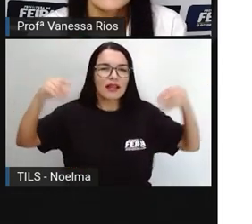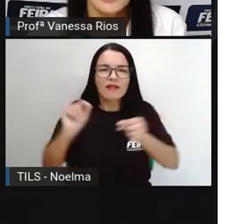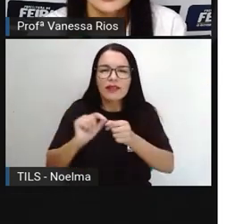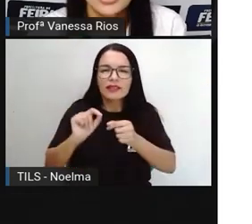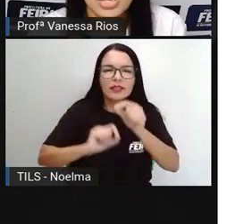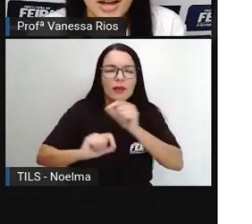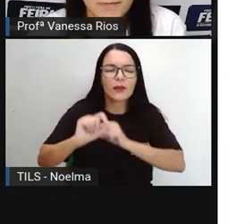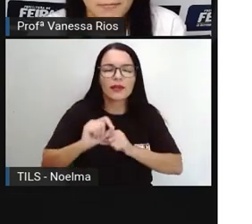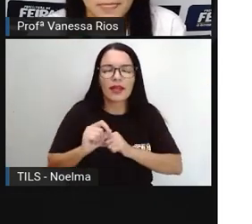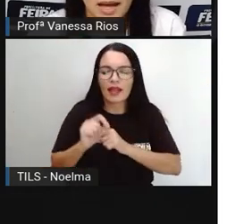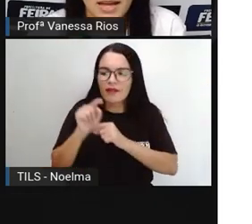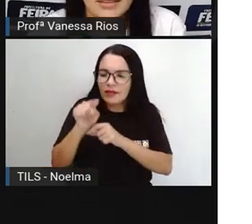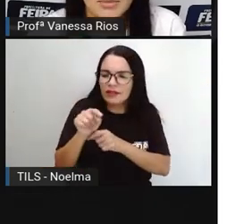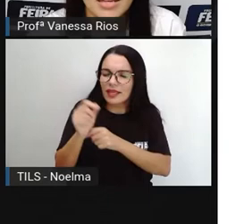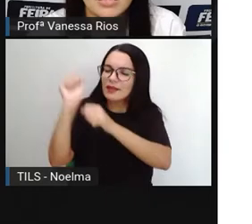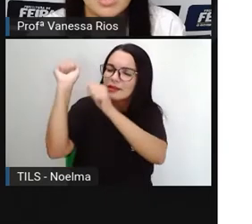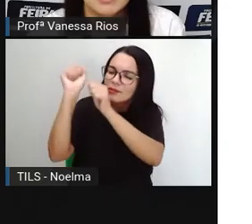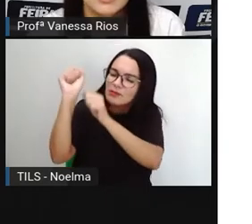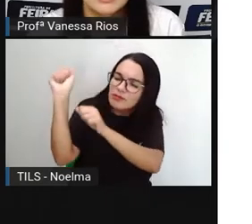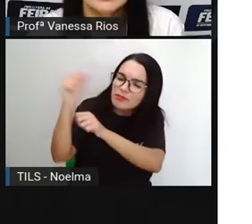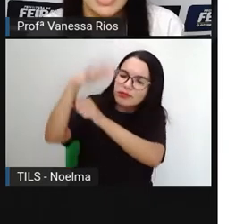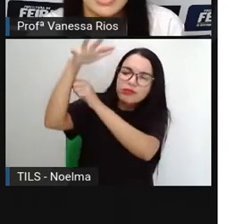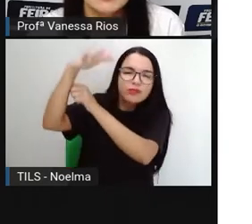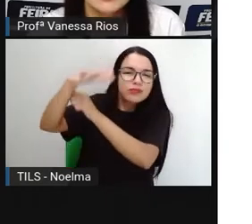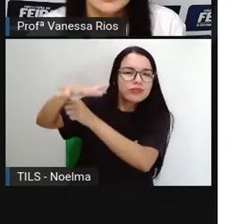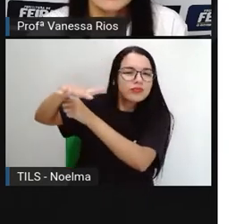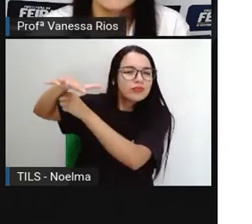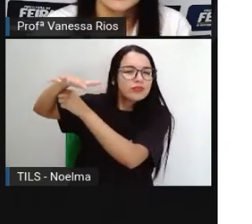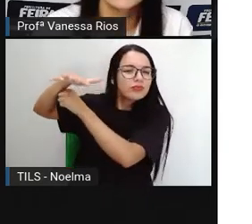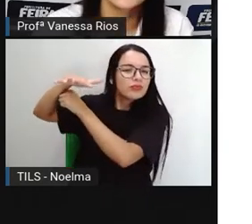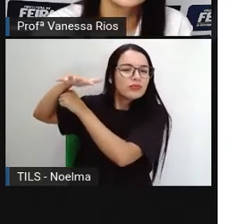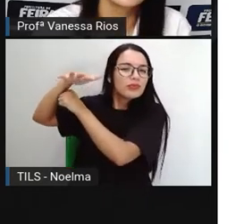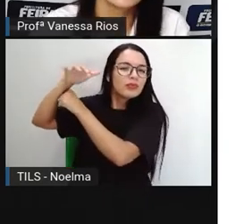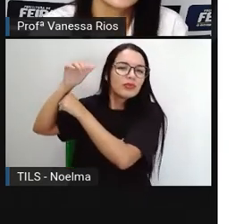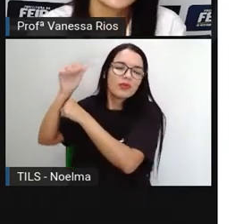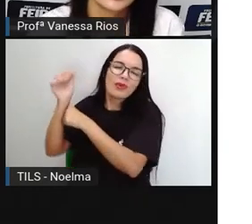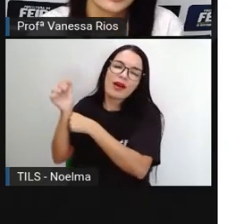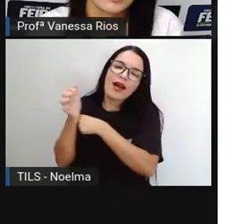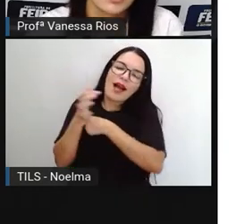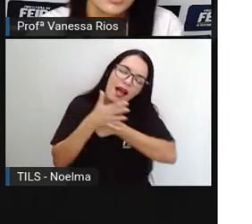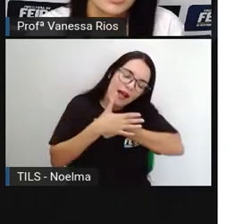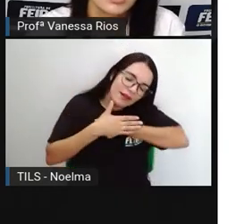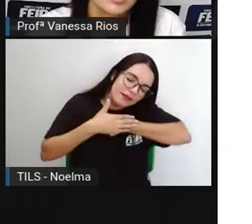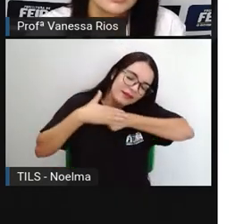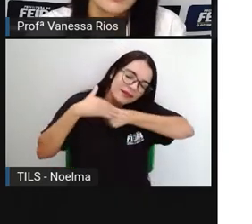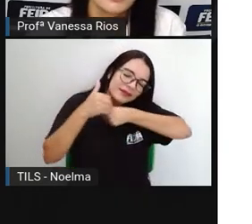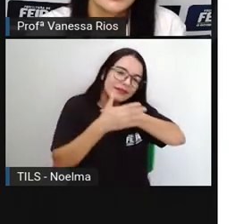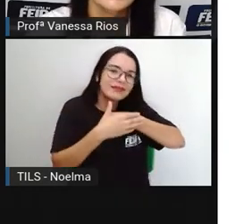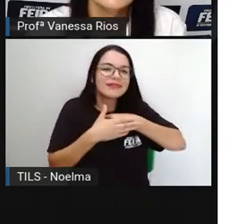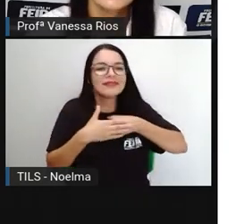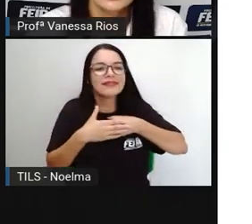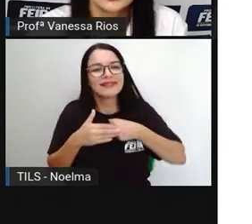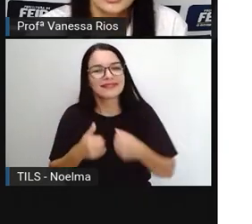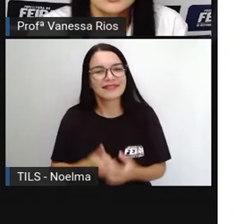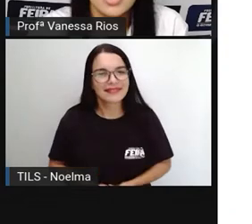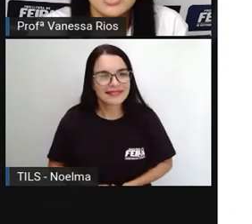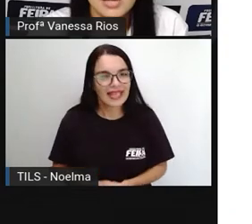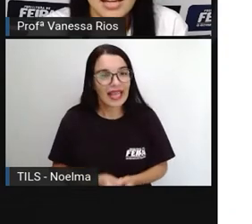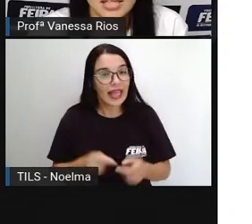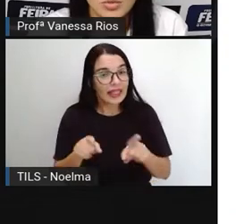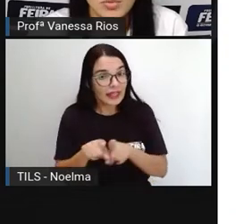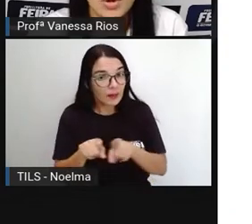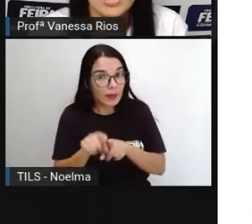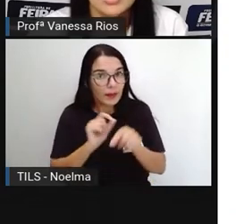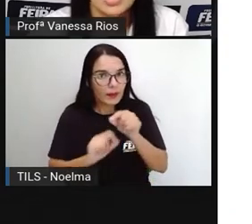alguém com magia. Aí tem um exemplo. Encantar um-se com feitiço coletivo. Também sentir-se